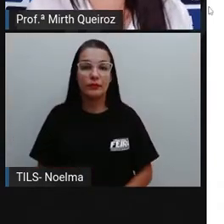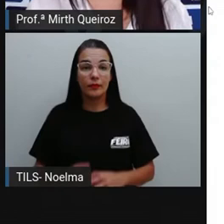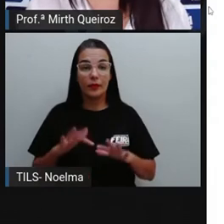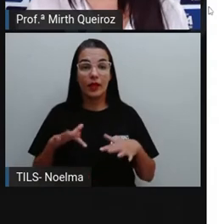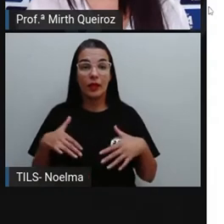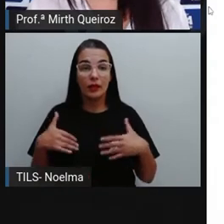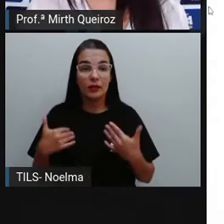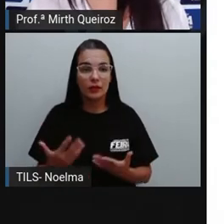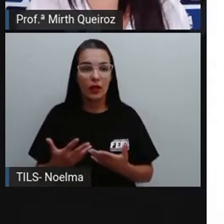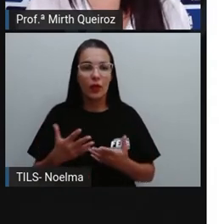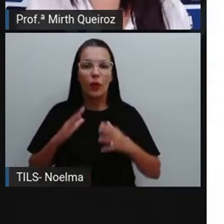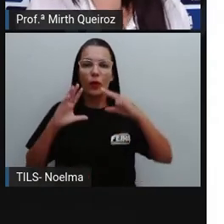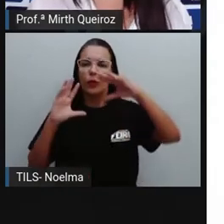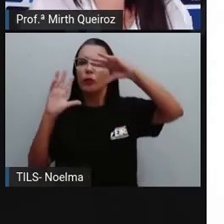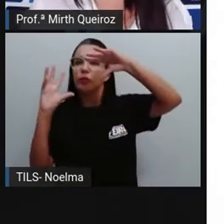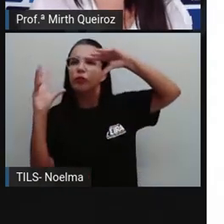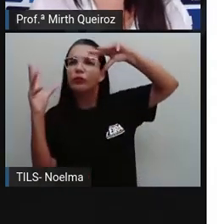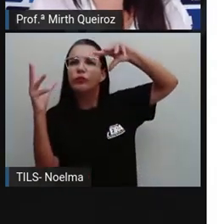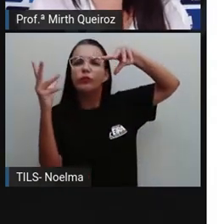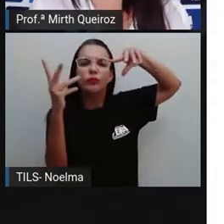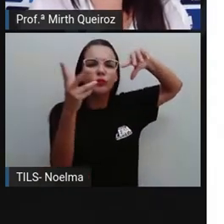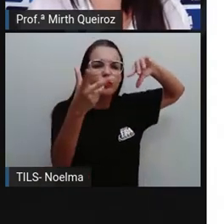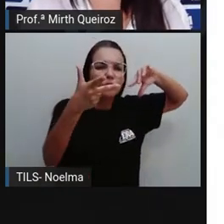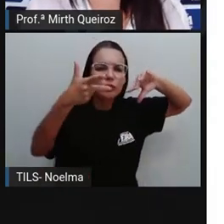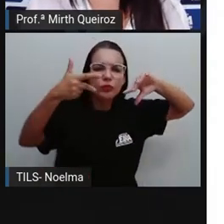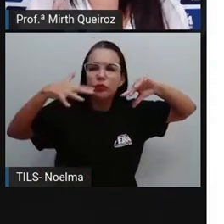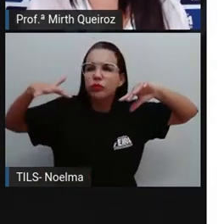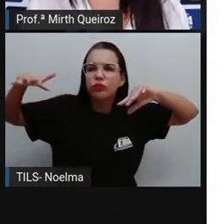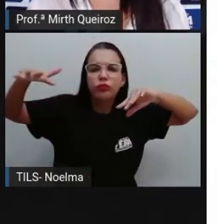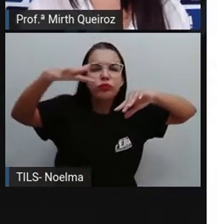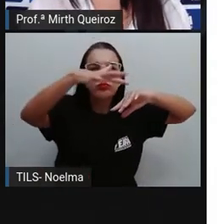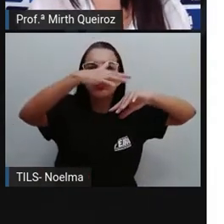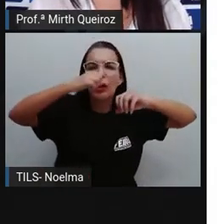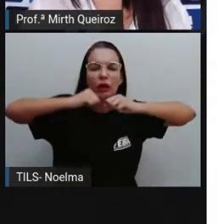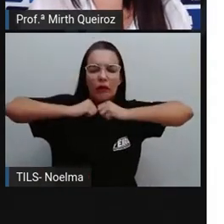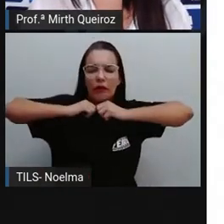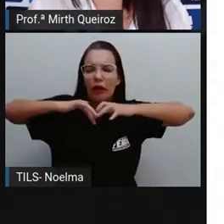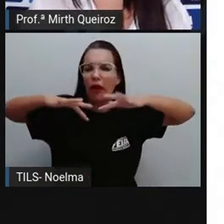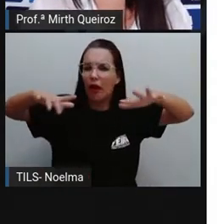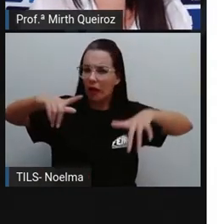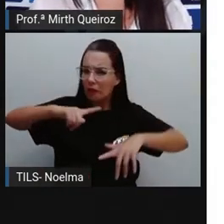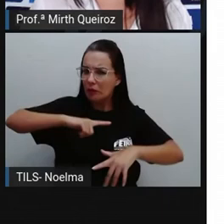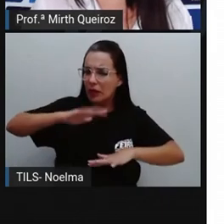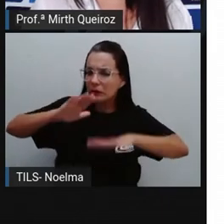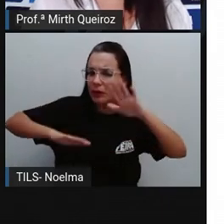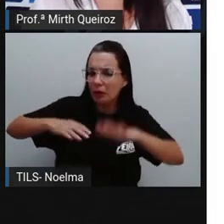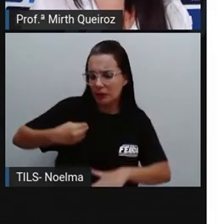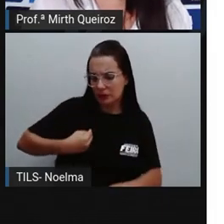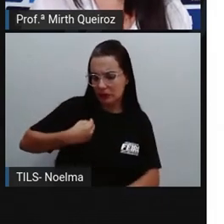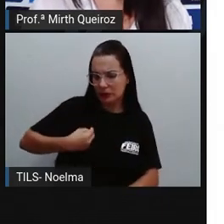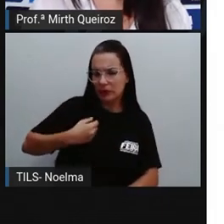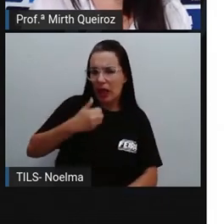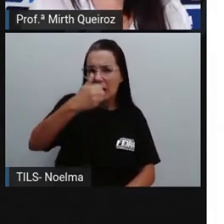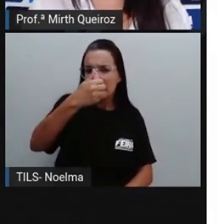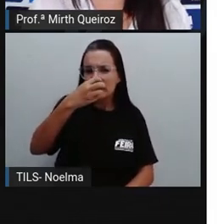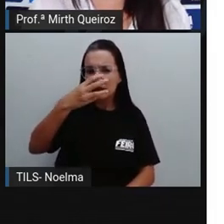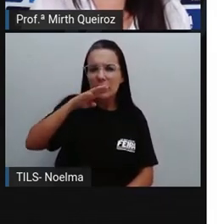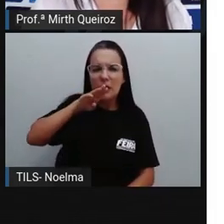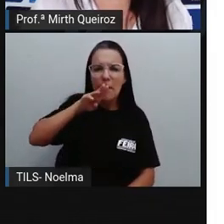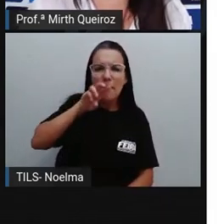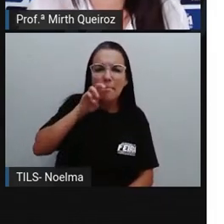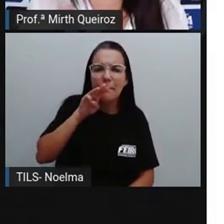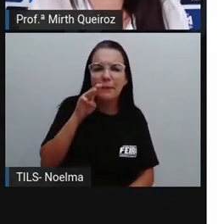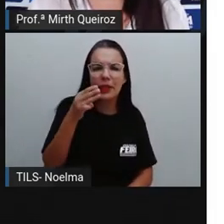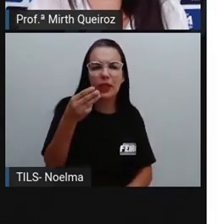universo é vasto e deve existir há pelo menos treze bilhões de anos. Olha